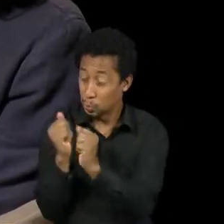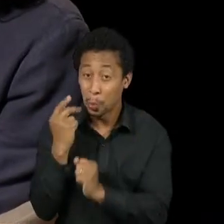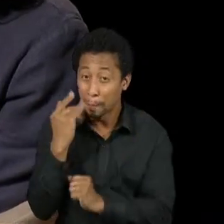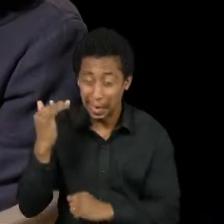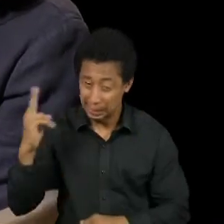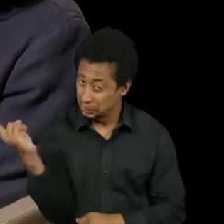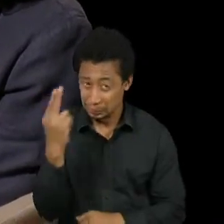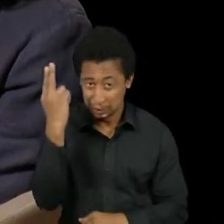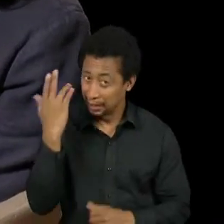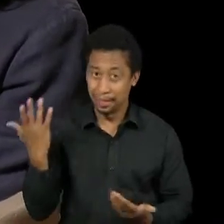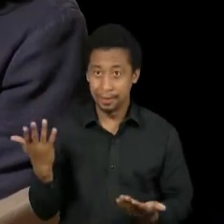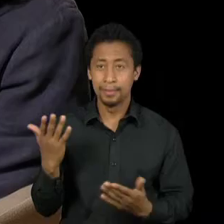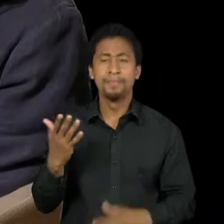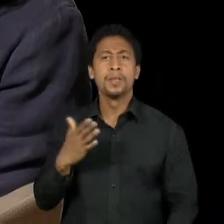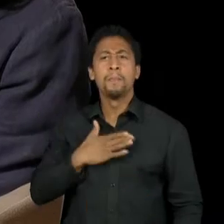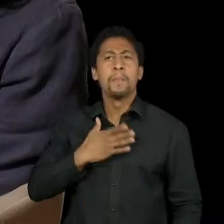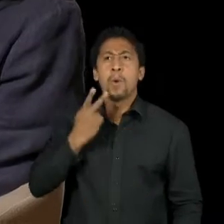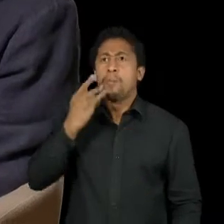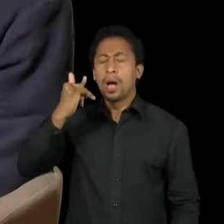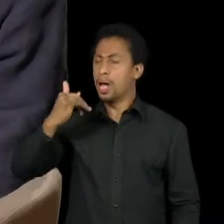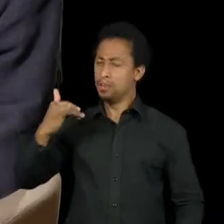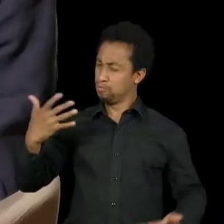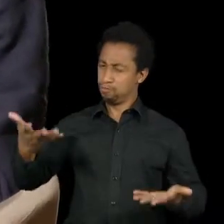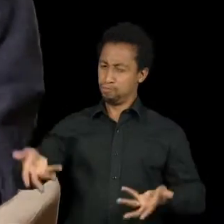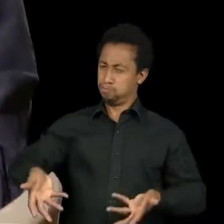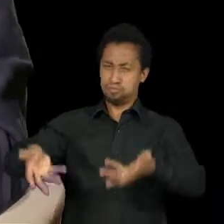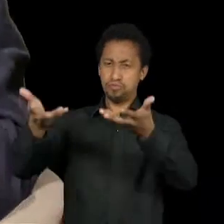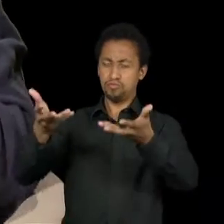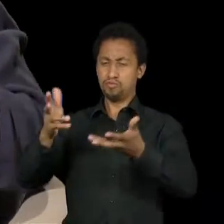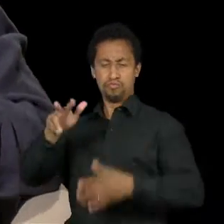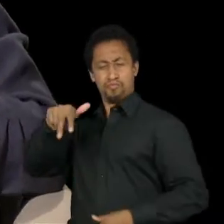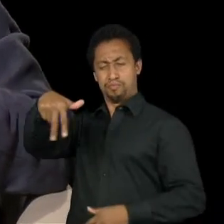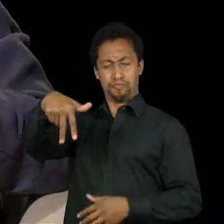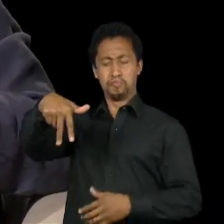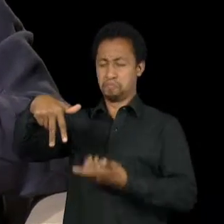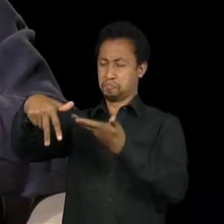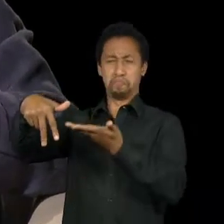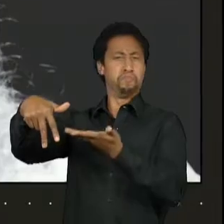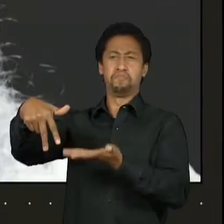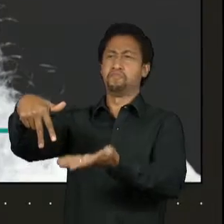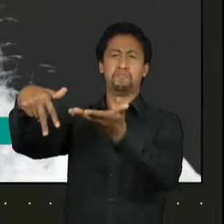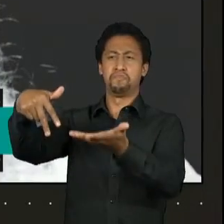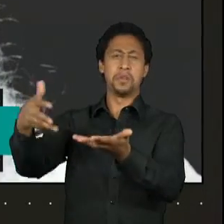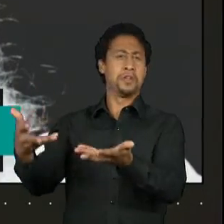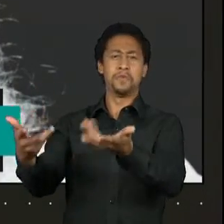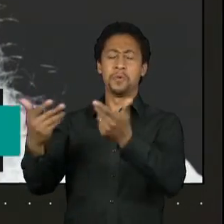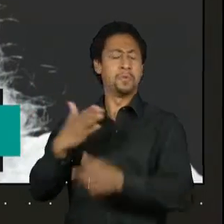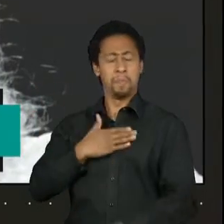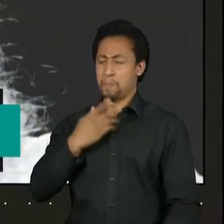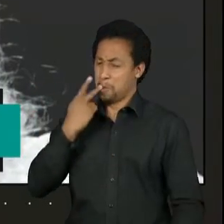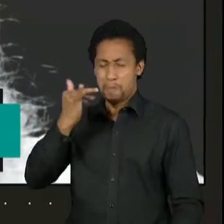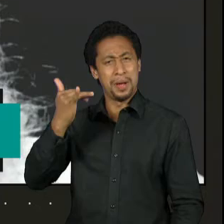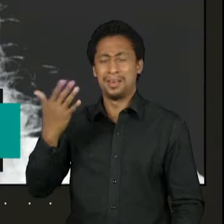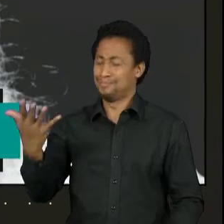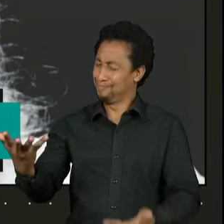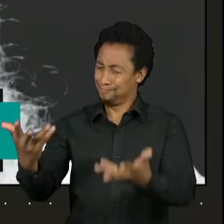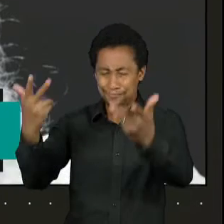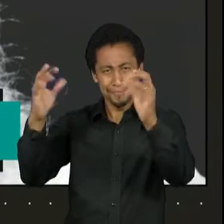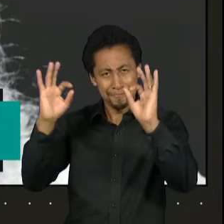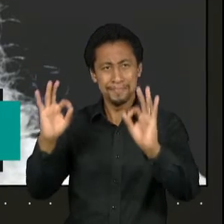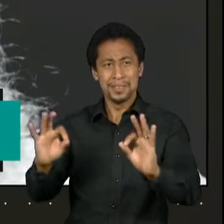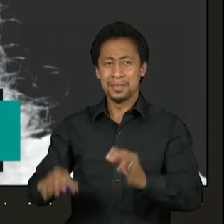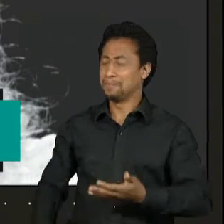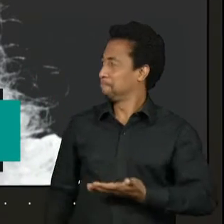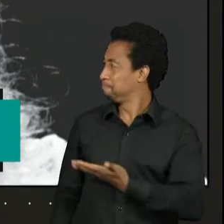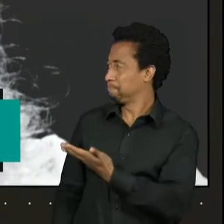ótimo, excelente ator, único como o meu pai era. Meu pai era um ator incrível. E